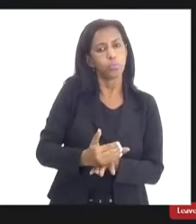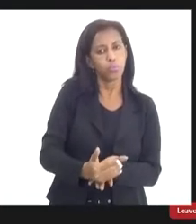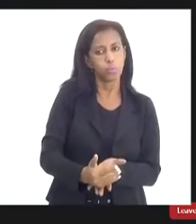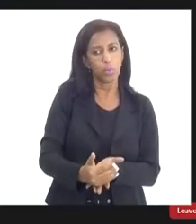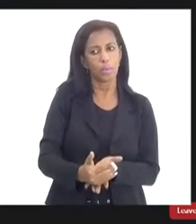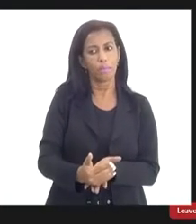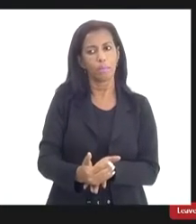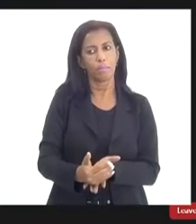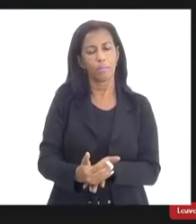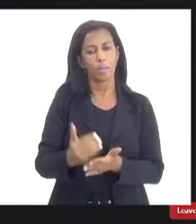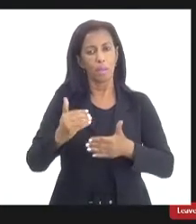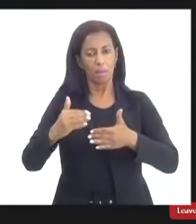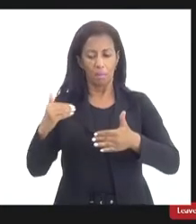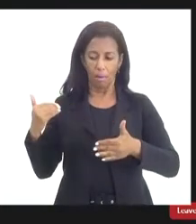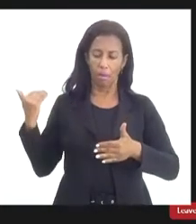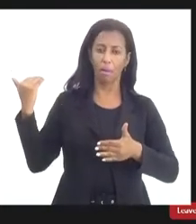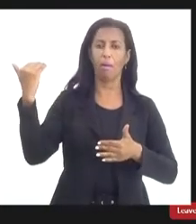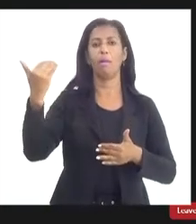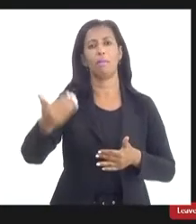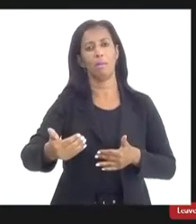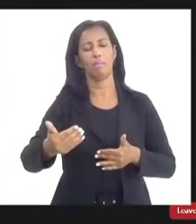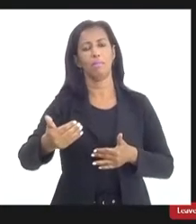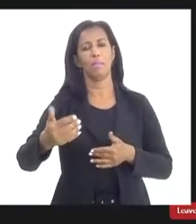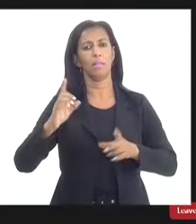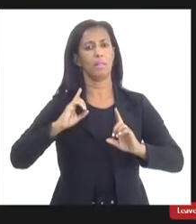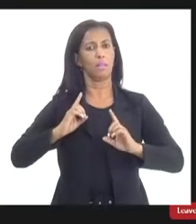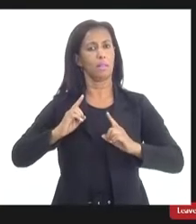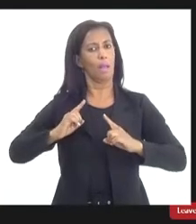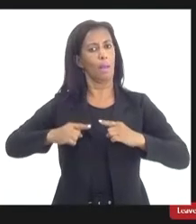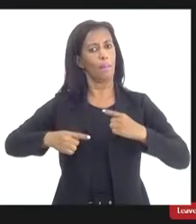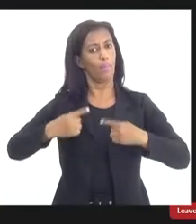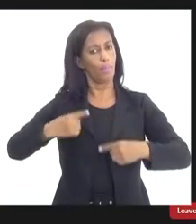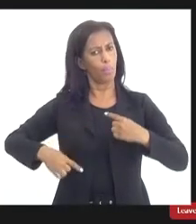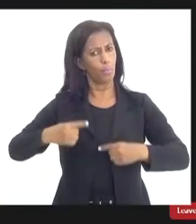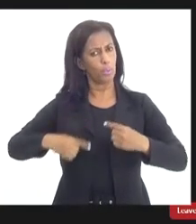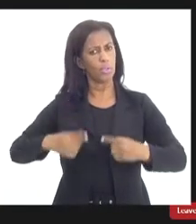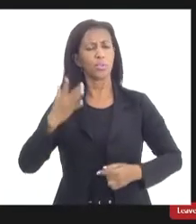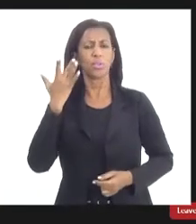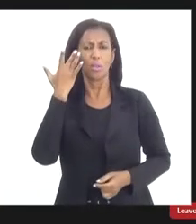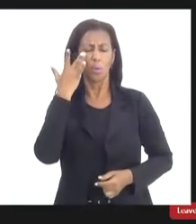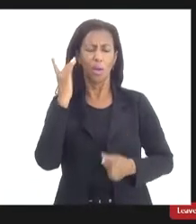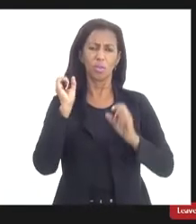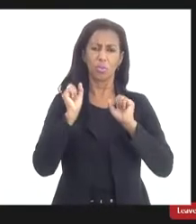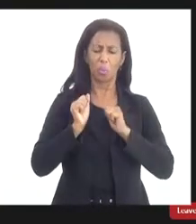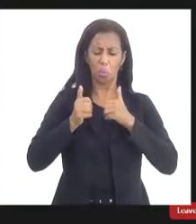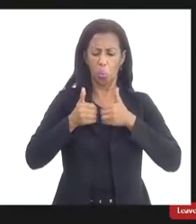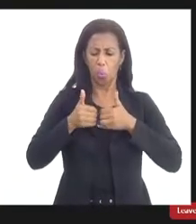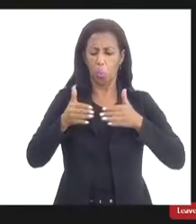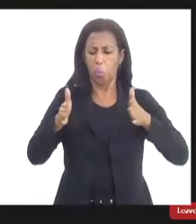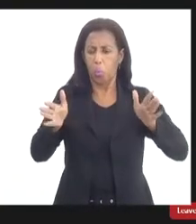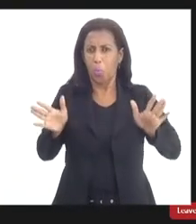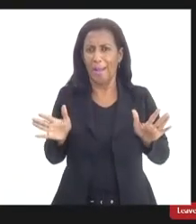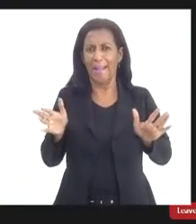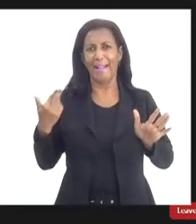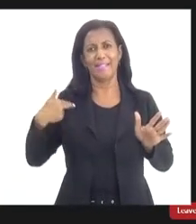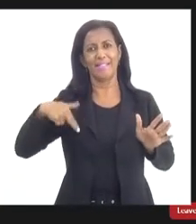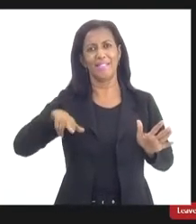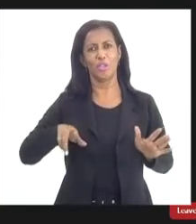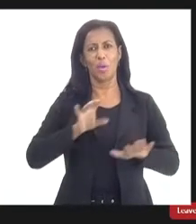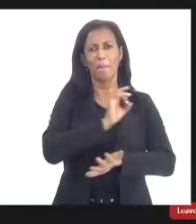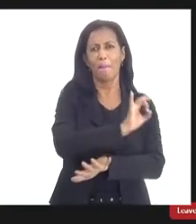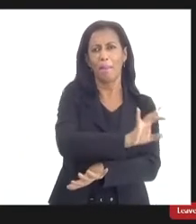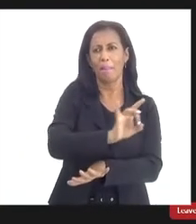transcende a questão política eu acho que a gente tem que abrir as religiões